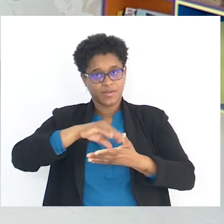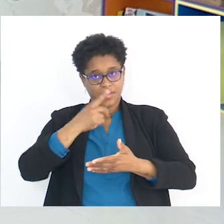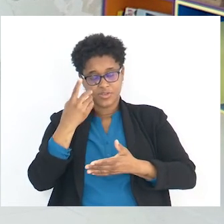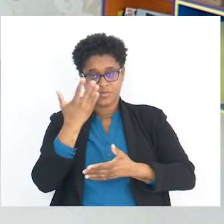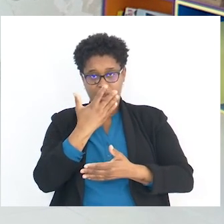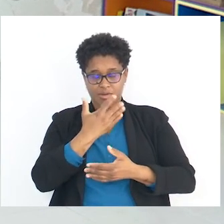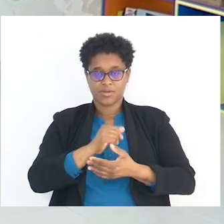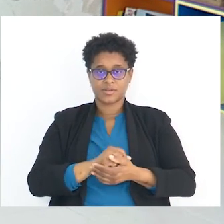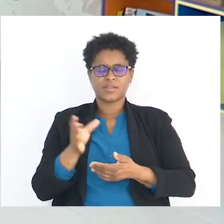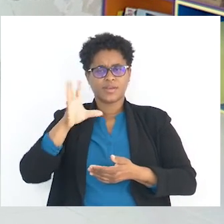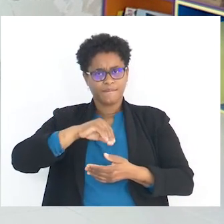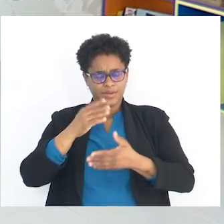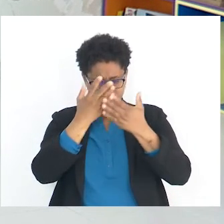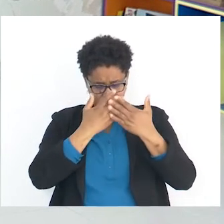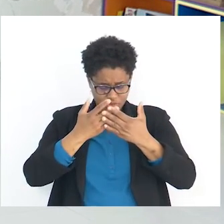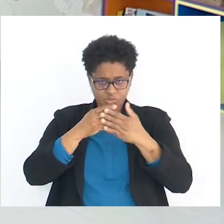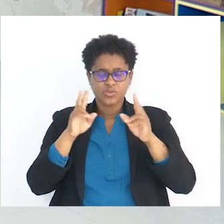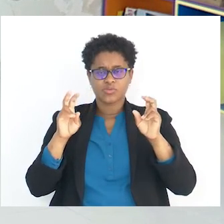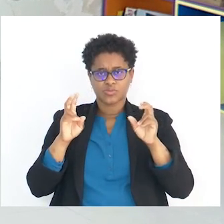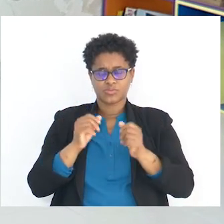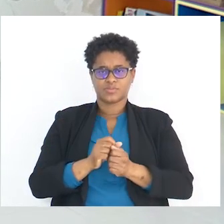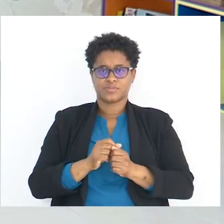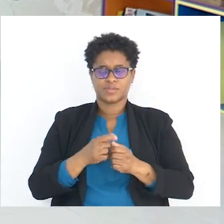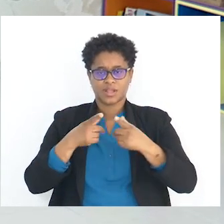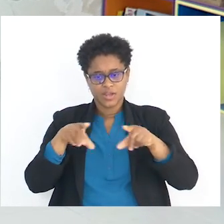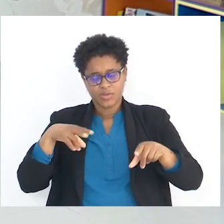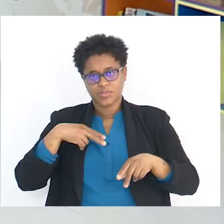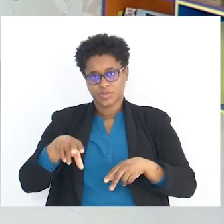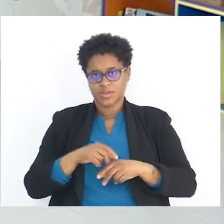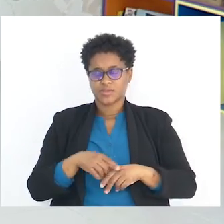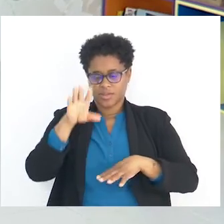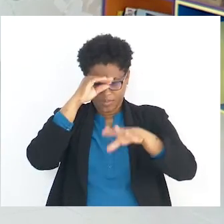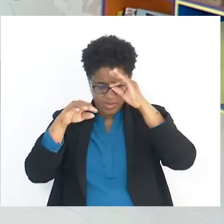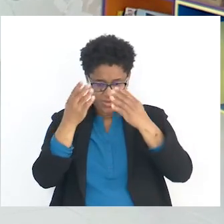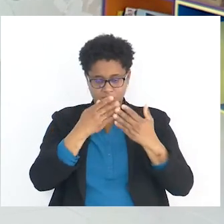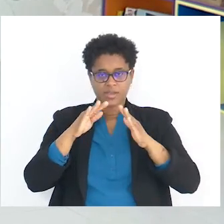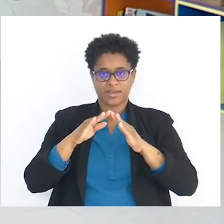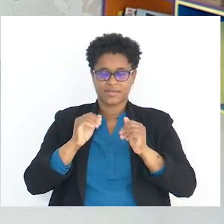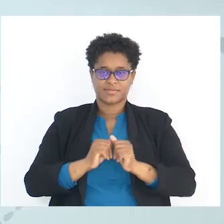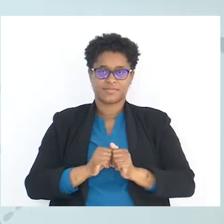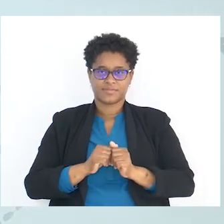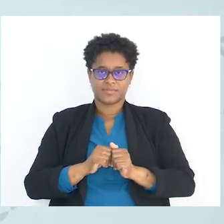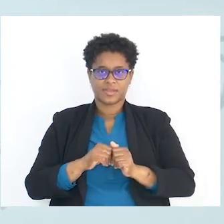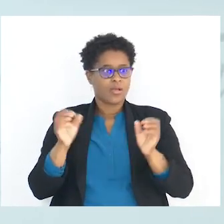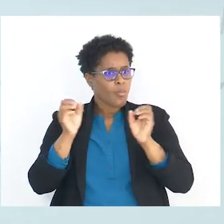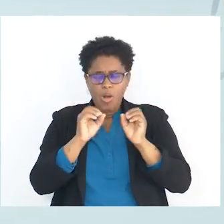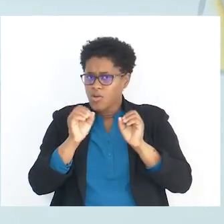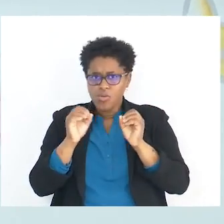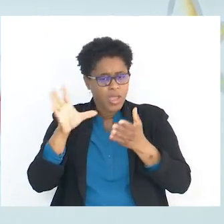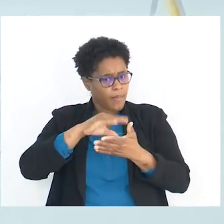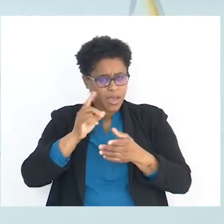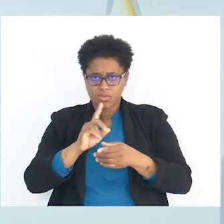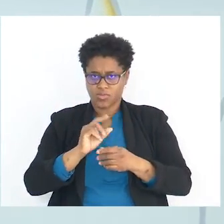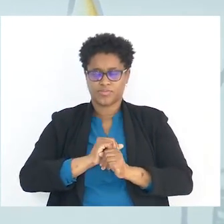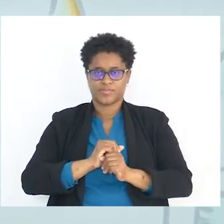mais uma aula, mais um estudo de um conteúdo da língua portuguesa no Aprender Estudar em Casa. Nunca é